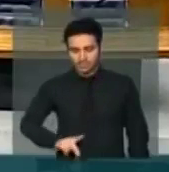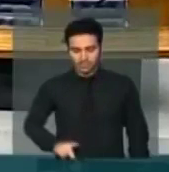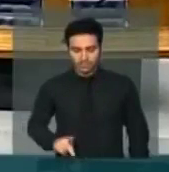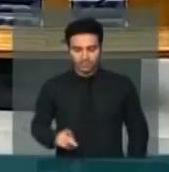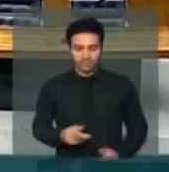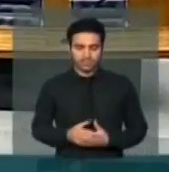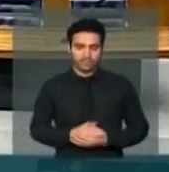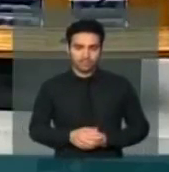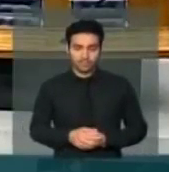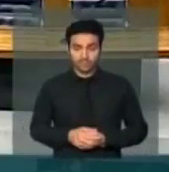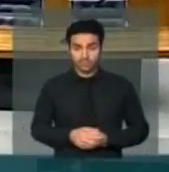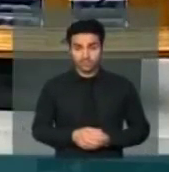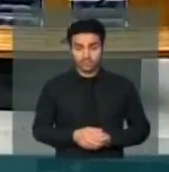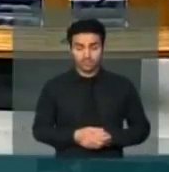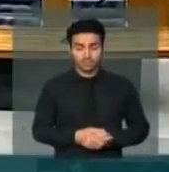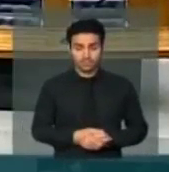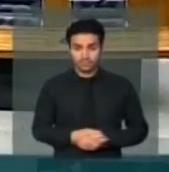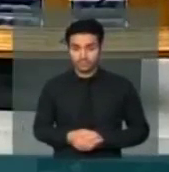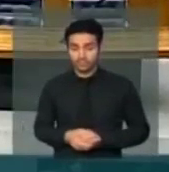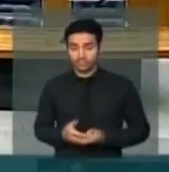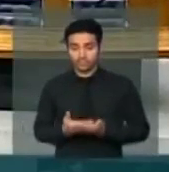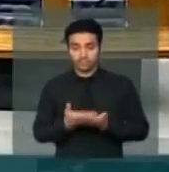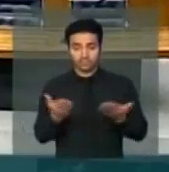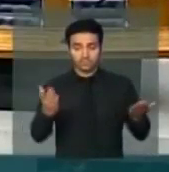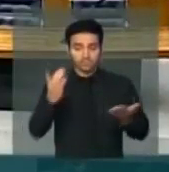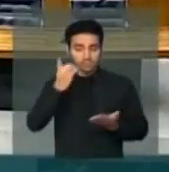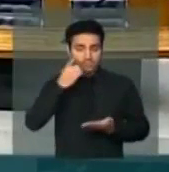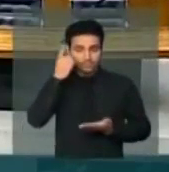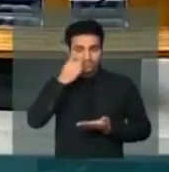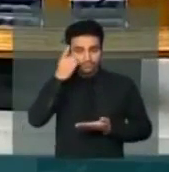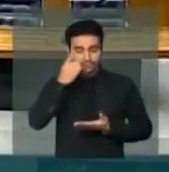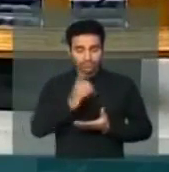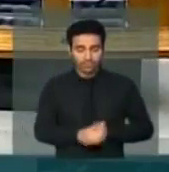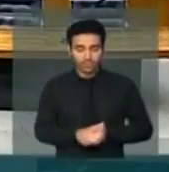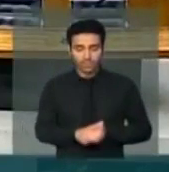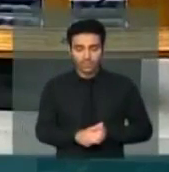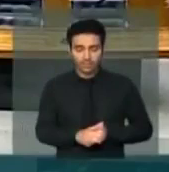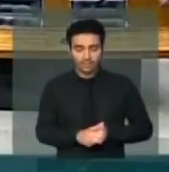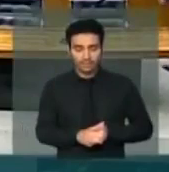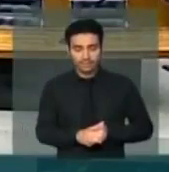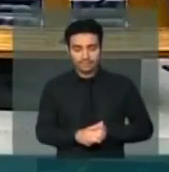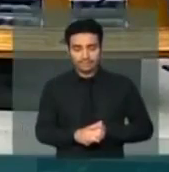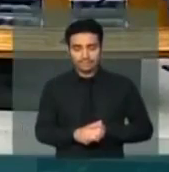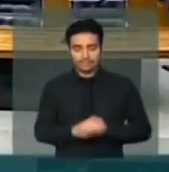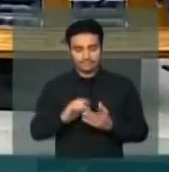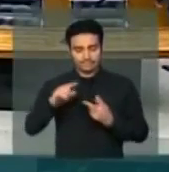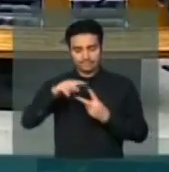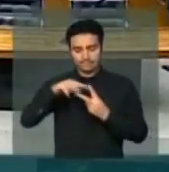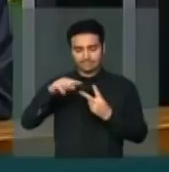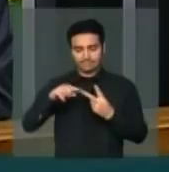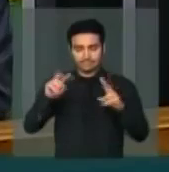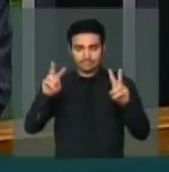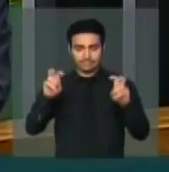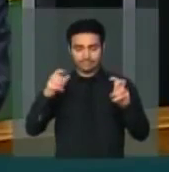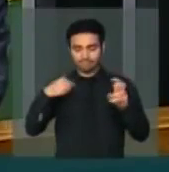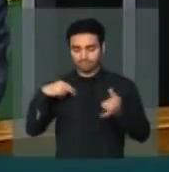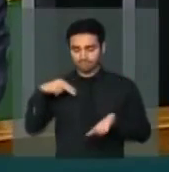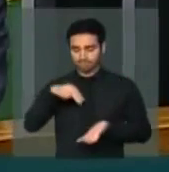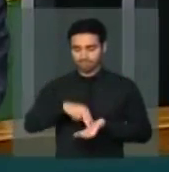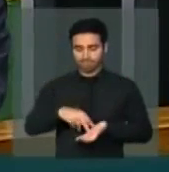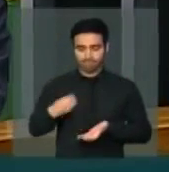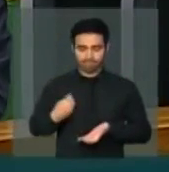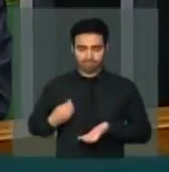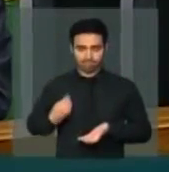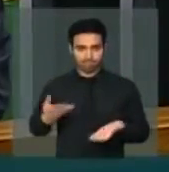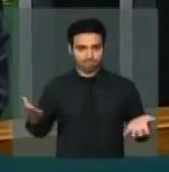Senhoras e senhores deputados, dois assuntos me trazem a